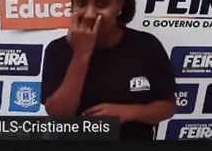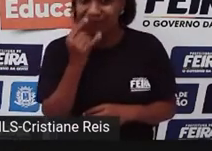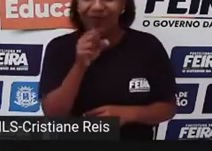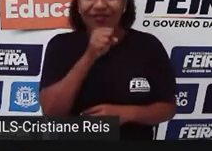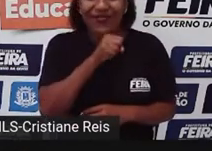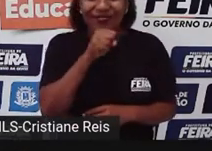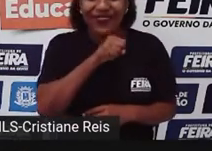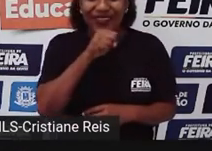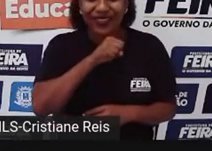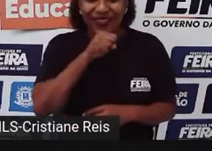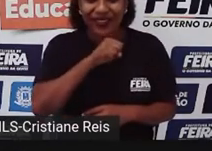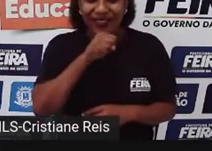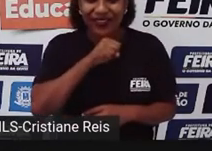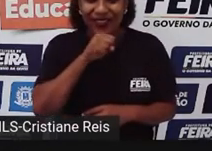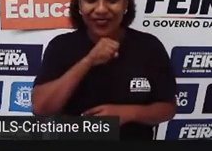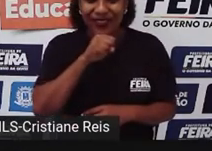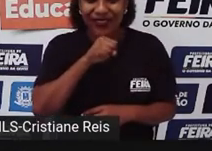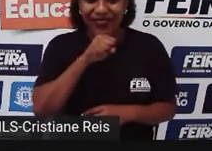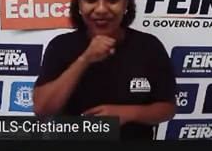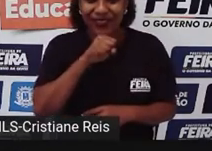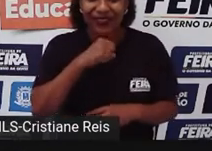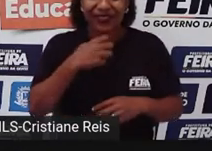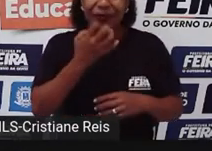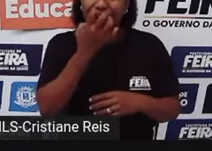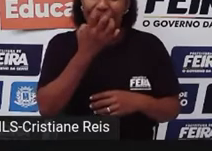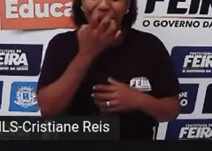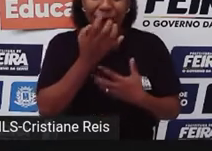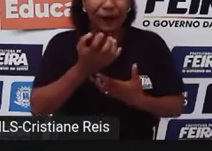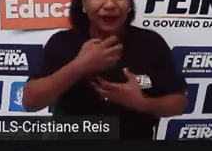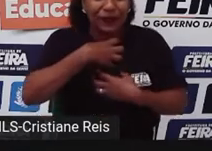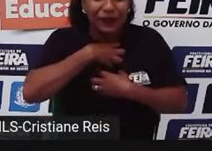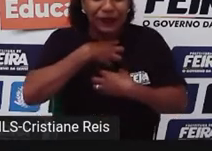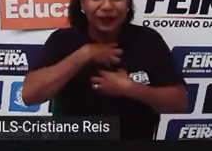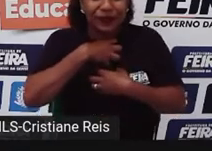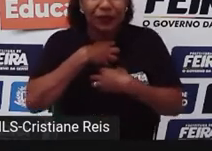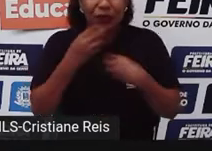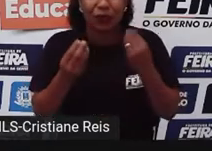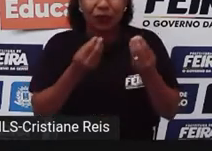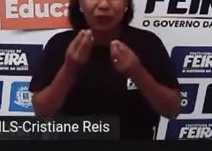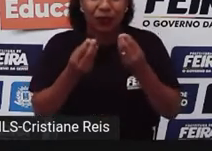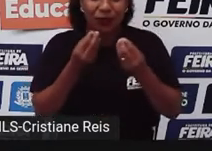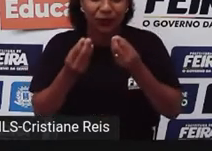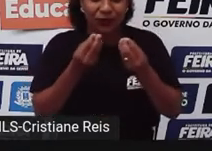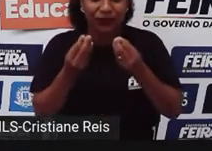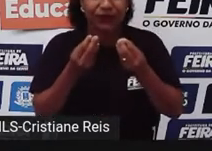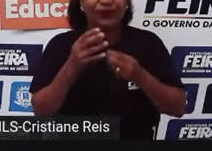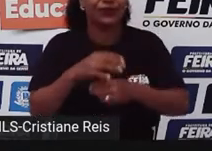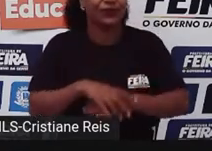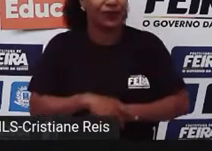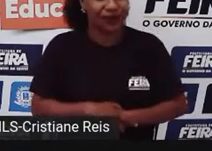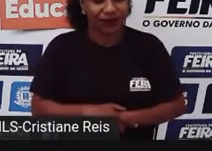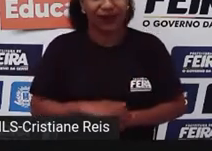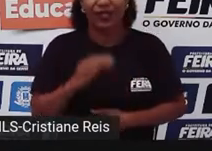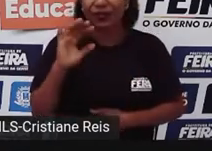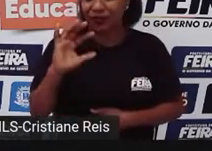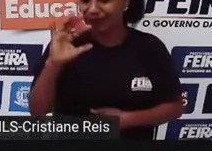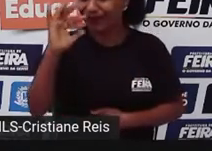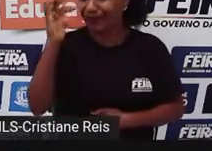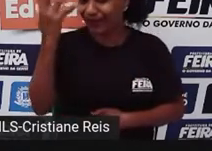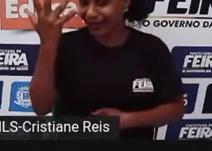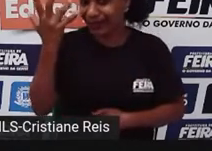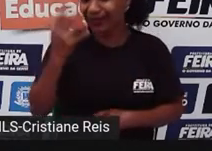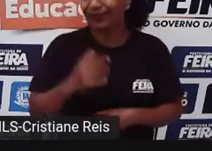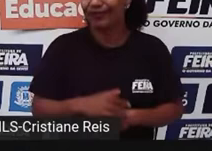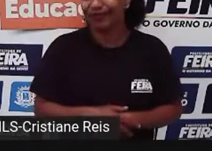Você imagina A situação Desse animal Então esse tipo De coisa acontece Com muita